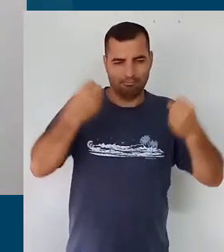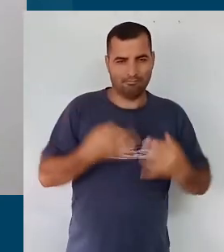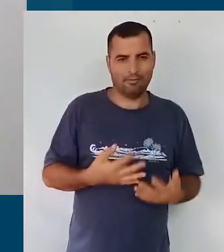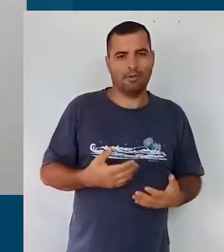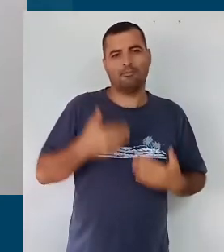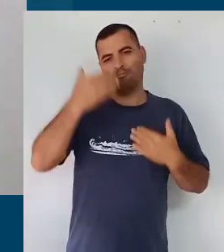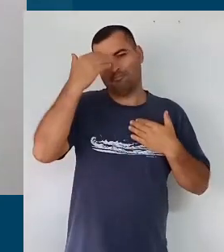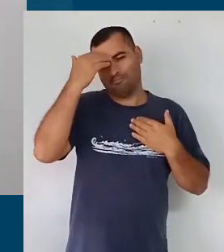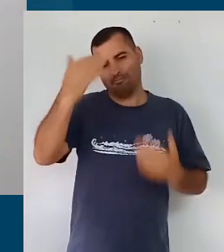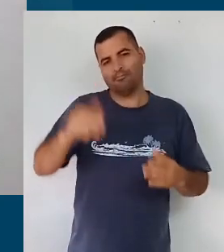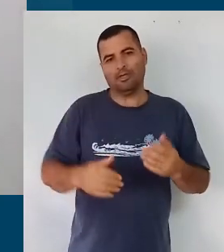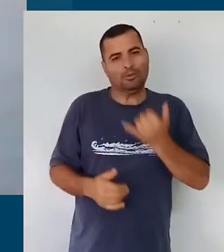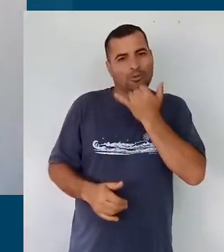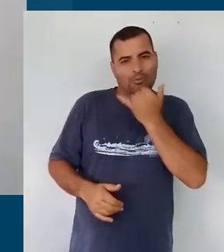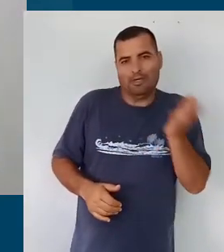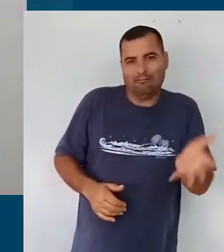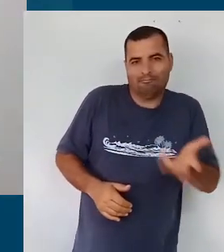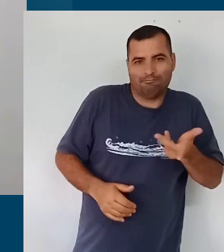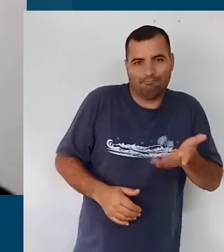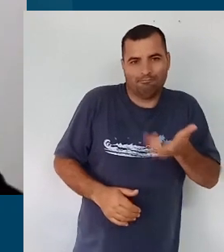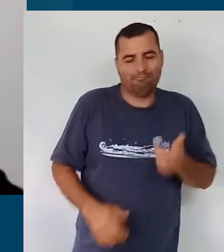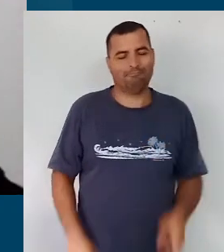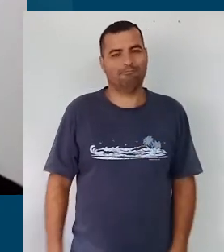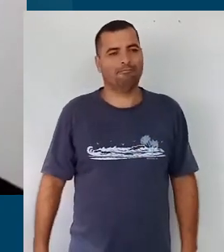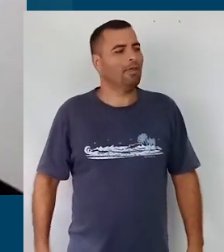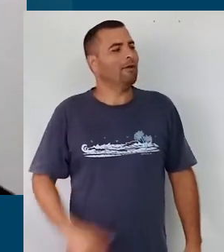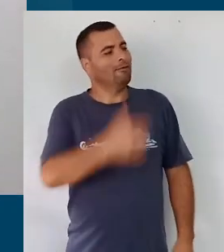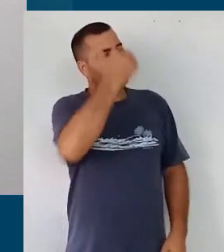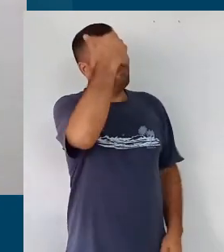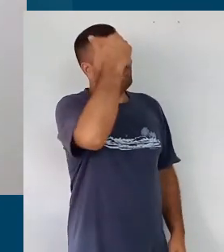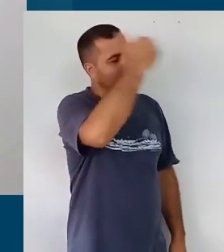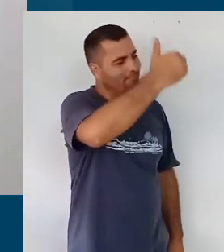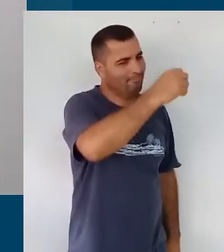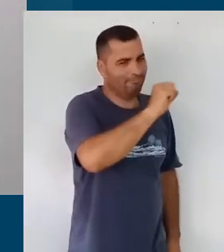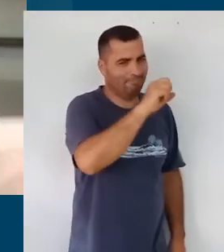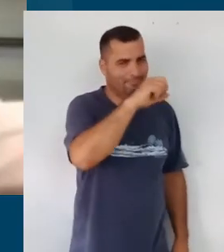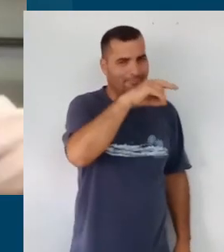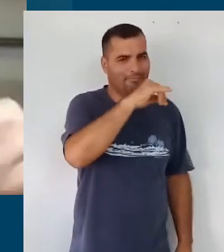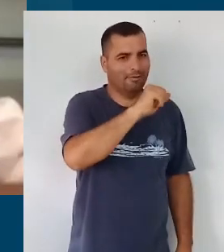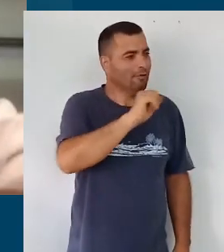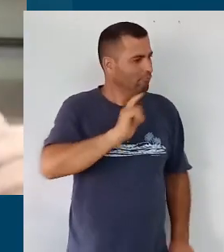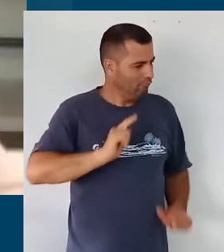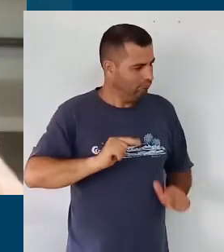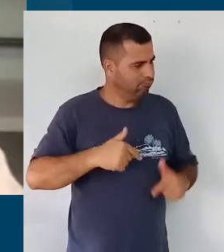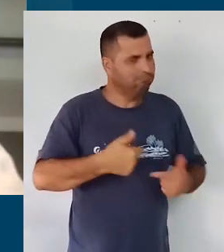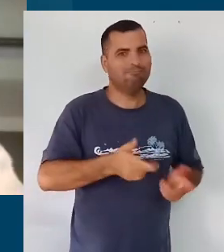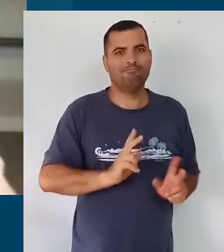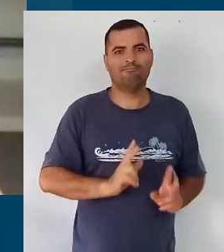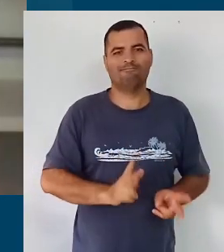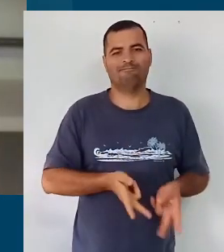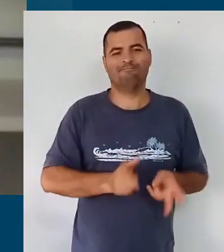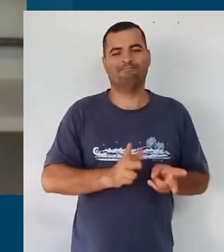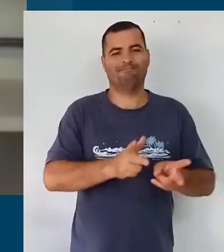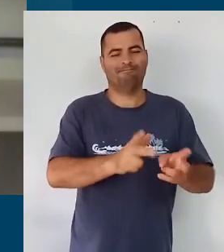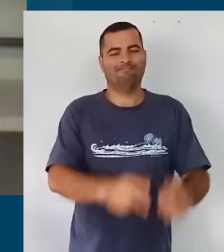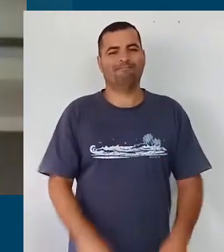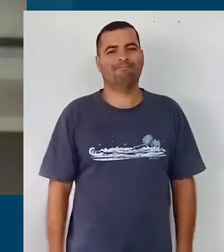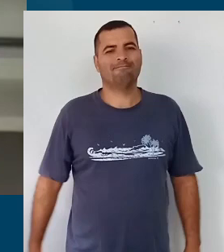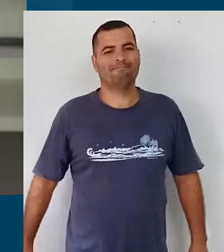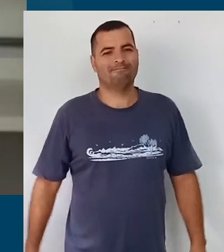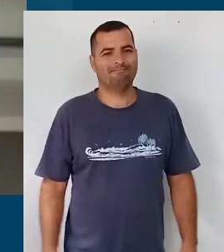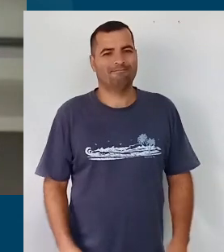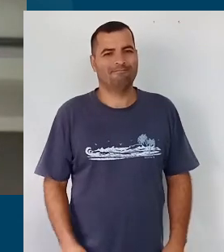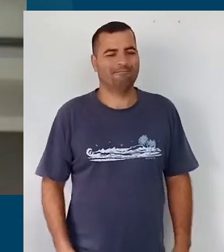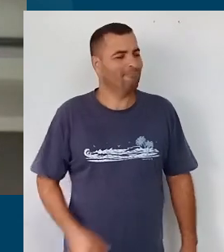obrigada, desculpe aí a correria. Muito obrigado, Sônia. A luta continua, como a gente diz,